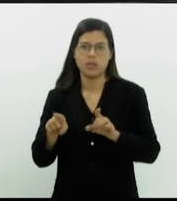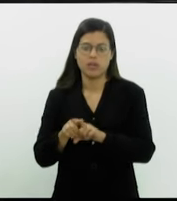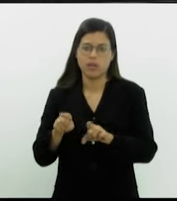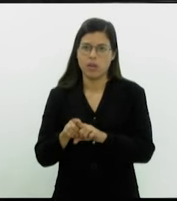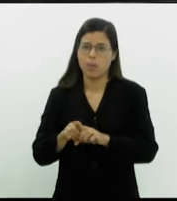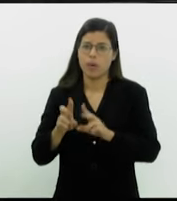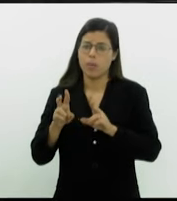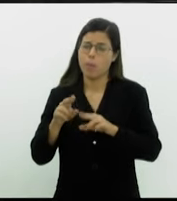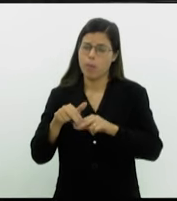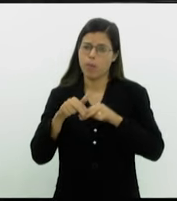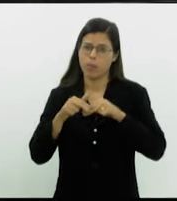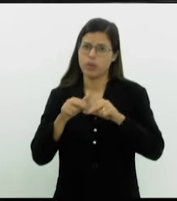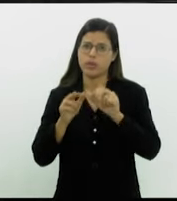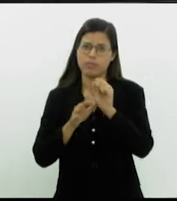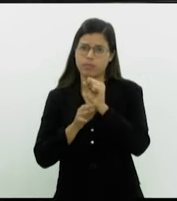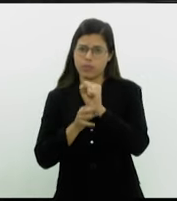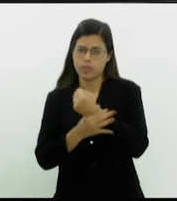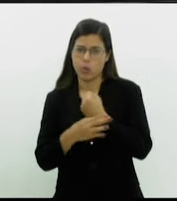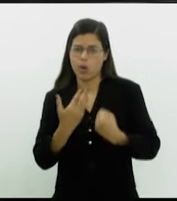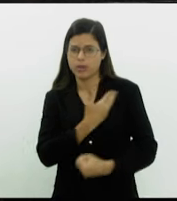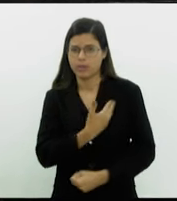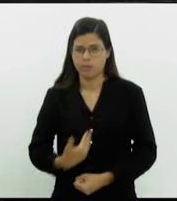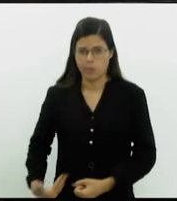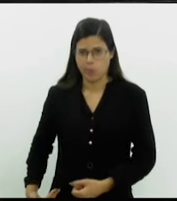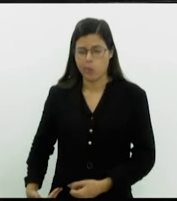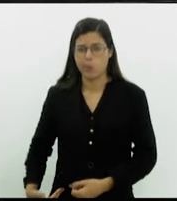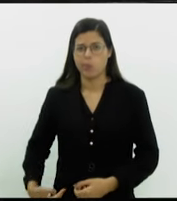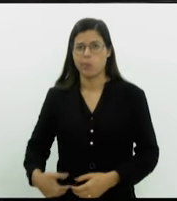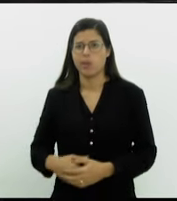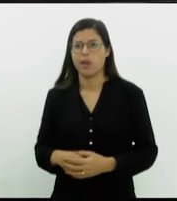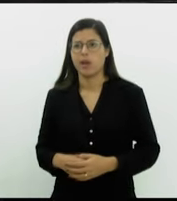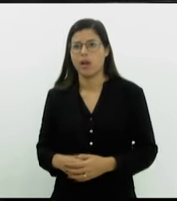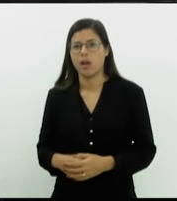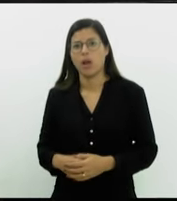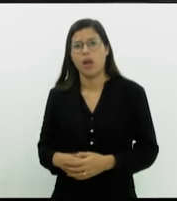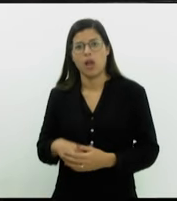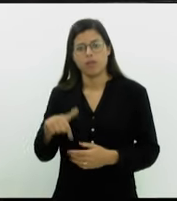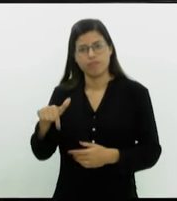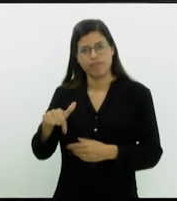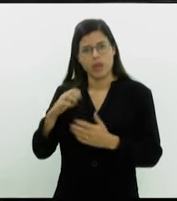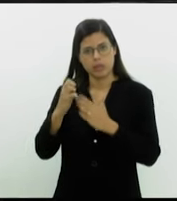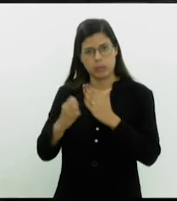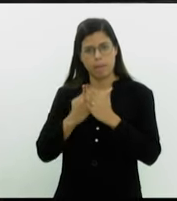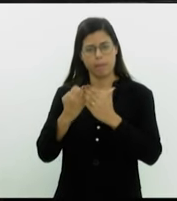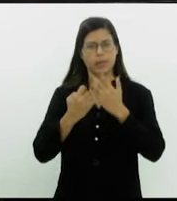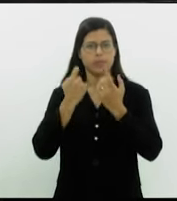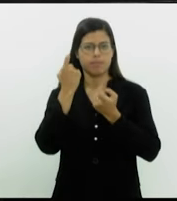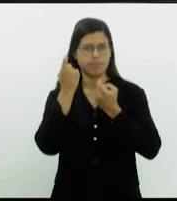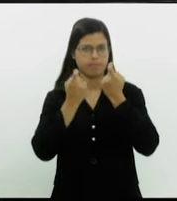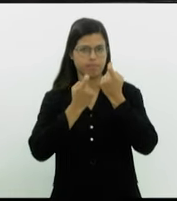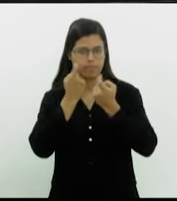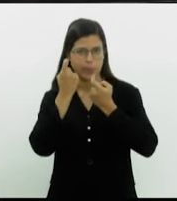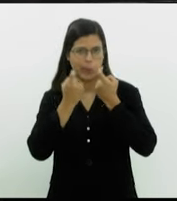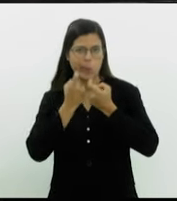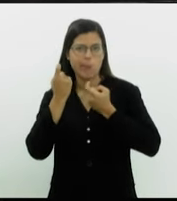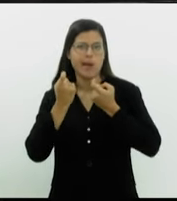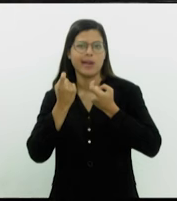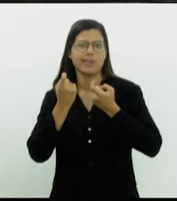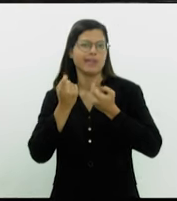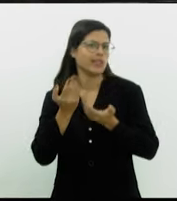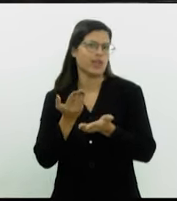e que ela está com uma real preocupação de falir.